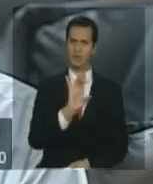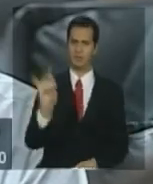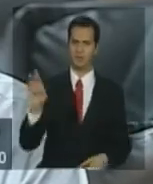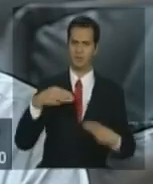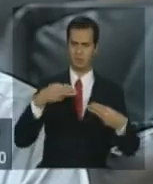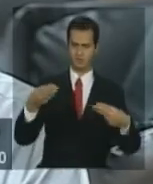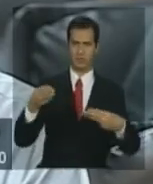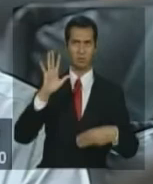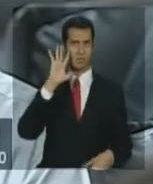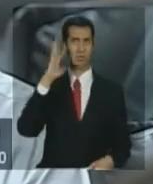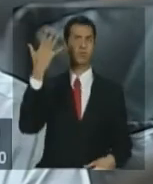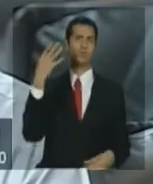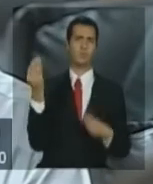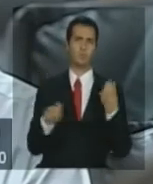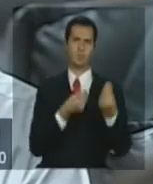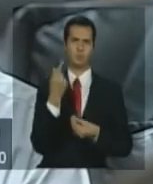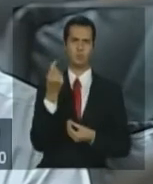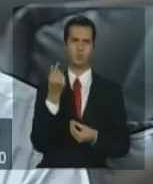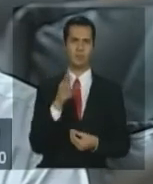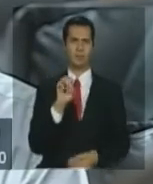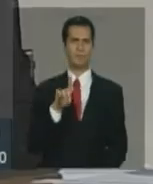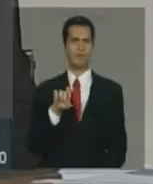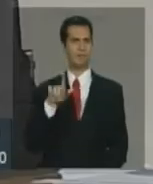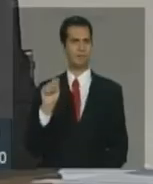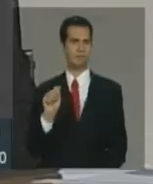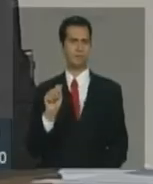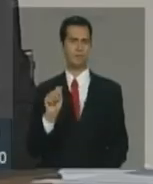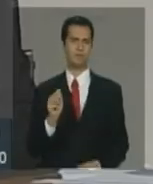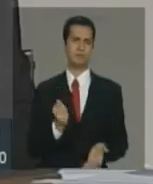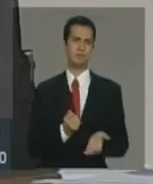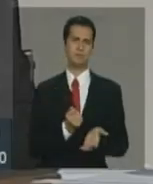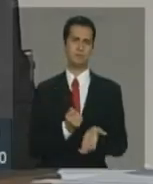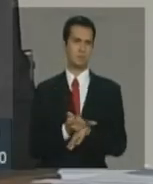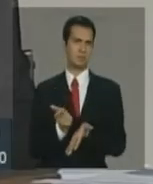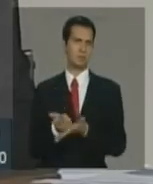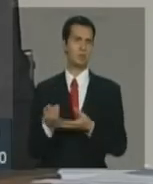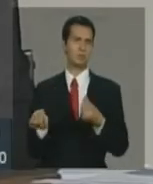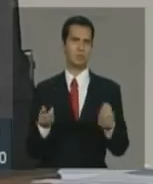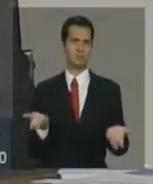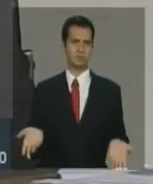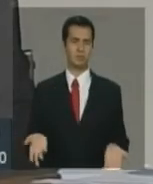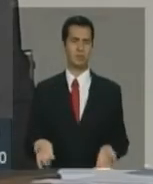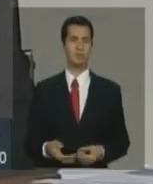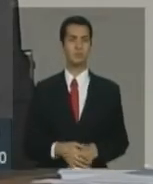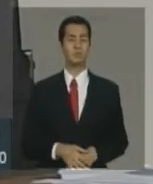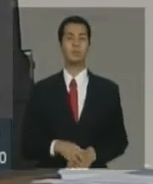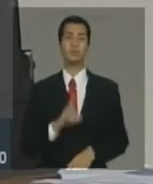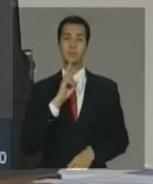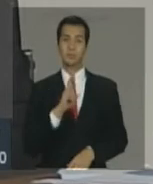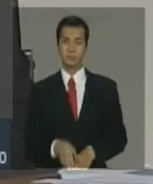isso? Inicialmente, vocês não pretendiam liberar nada. O contingenciamento, ele está centralizado,